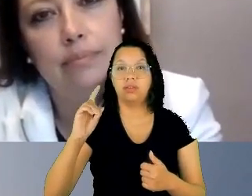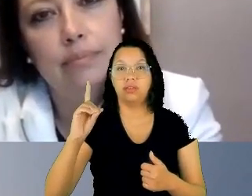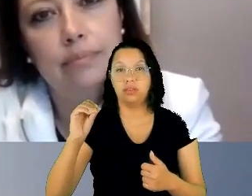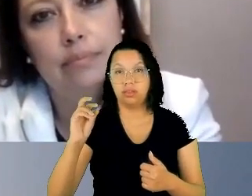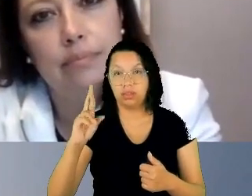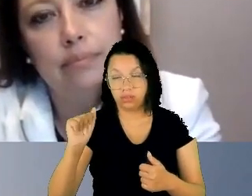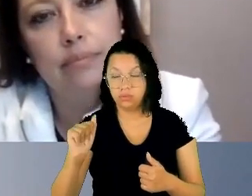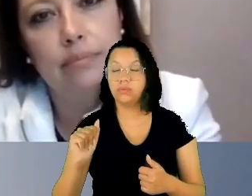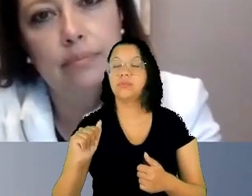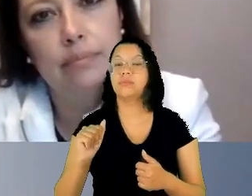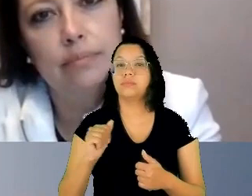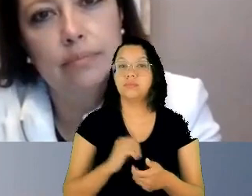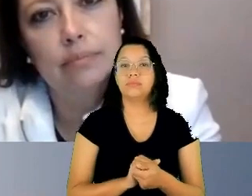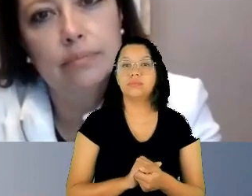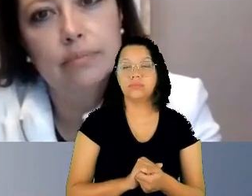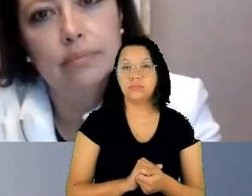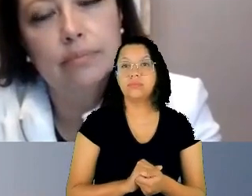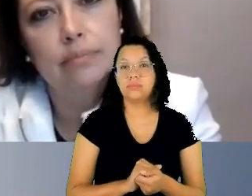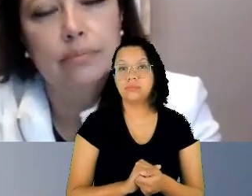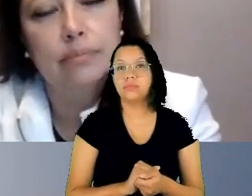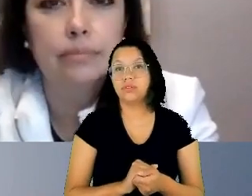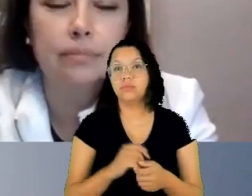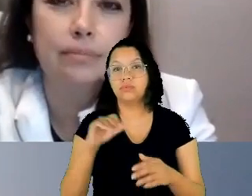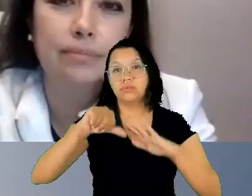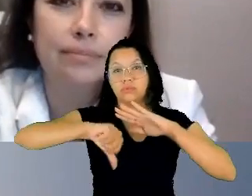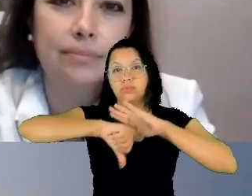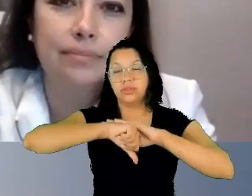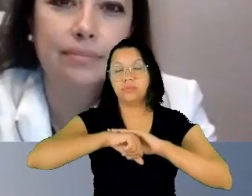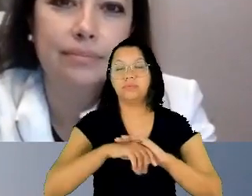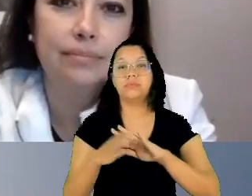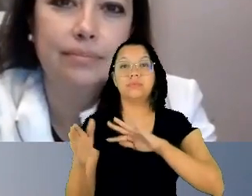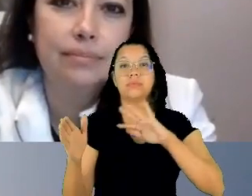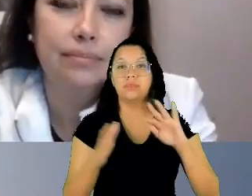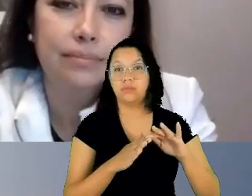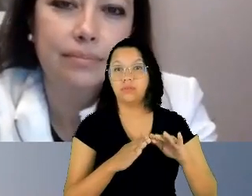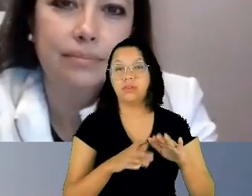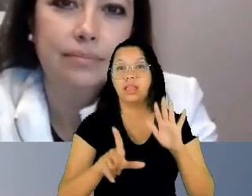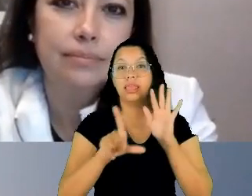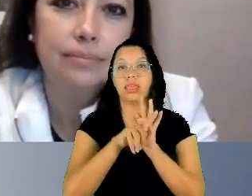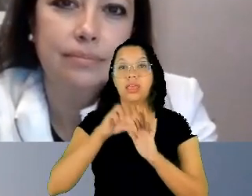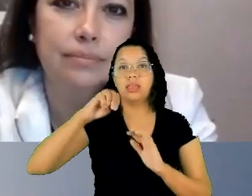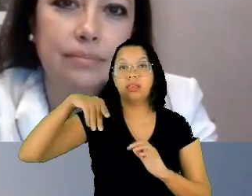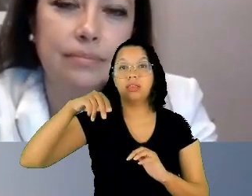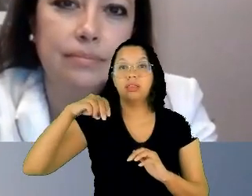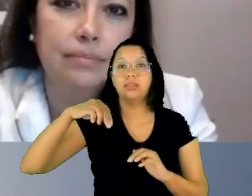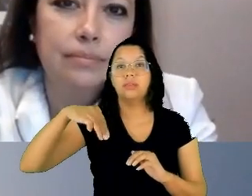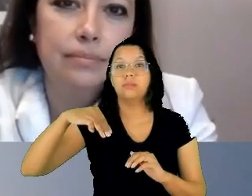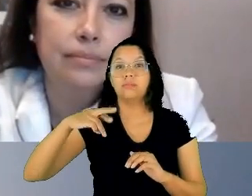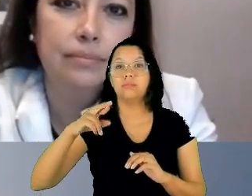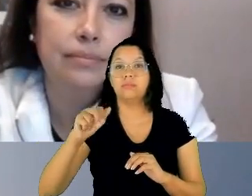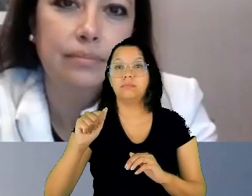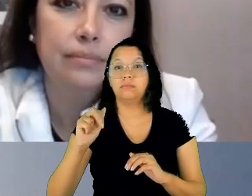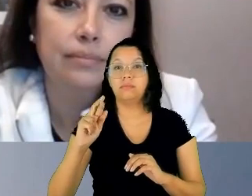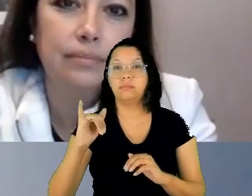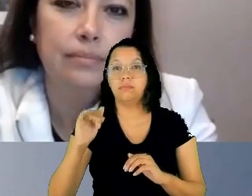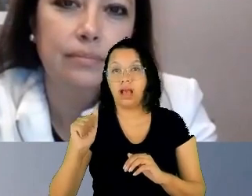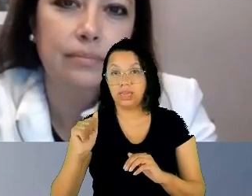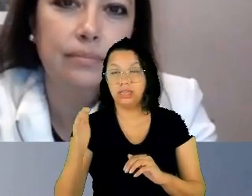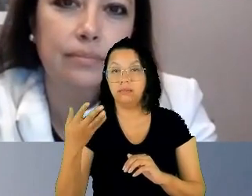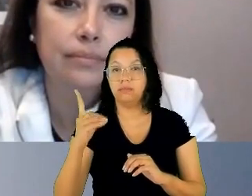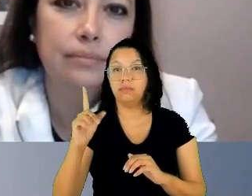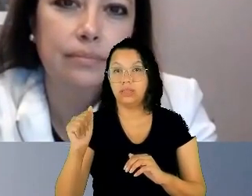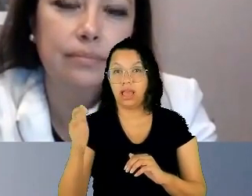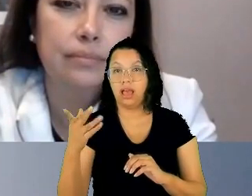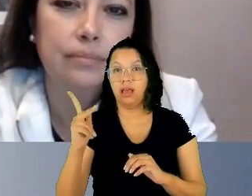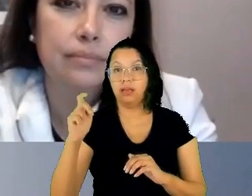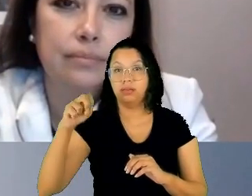esse caso chegou à Comissão Interamericana, eu nem sonhava naquele momento, estive em Washington em 2002 como representante do